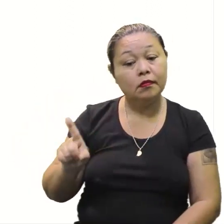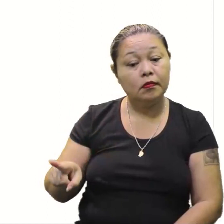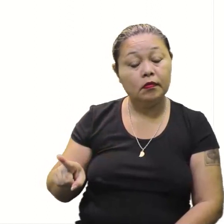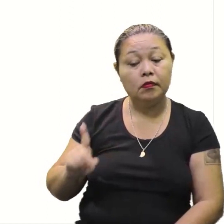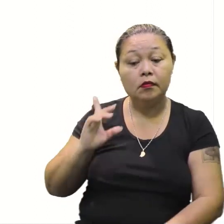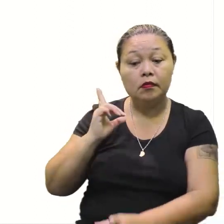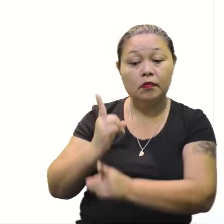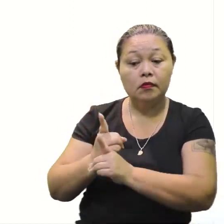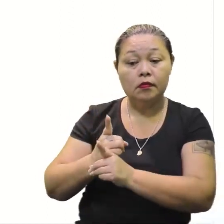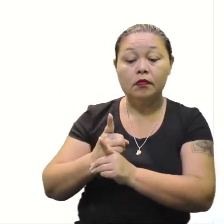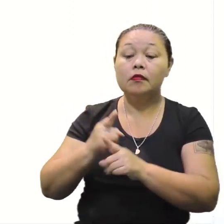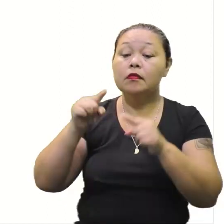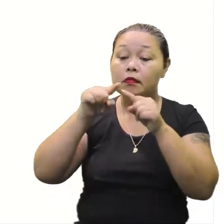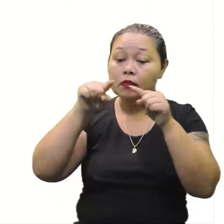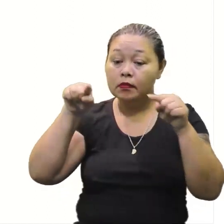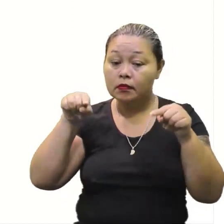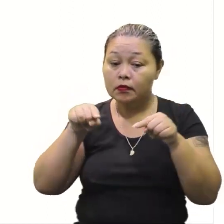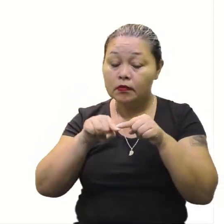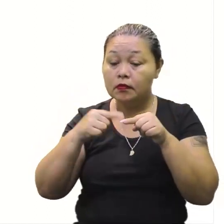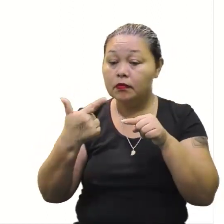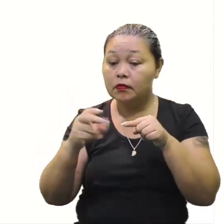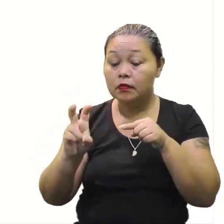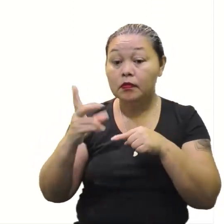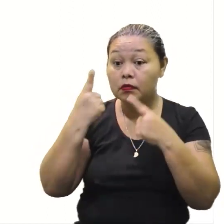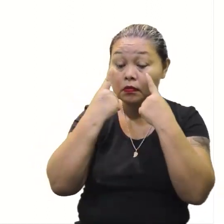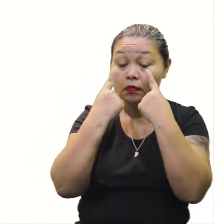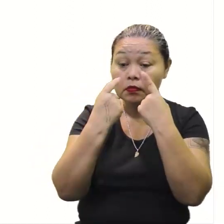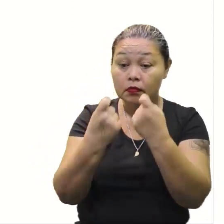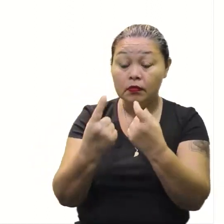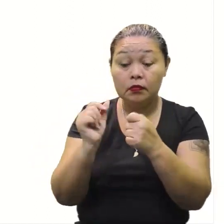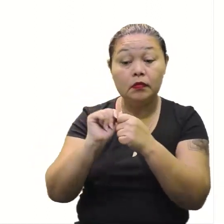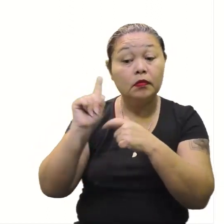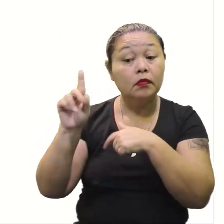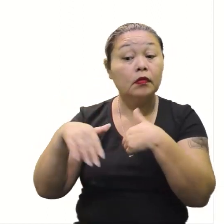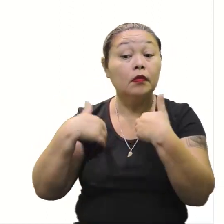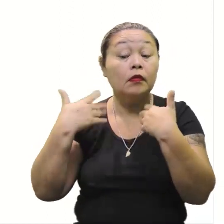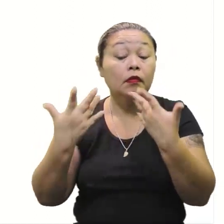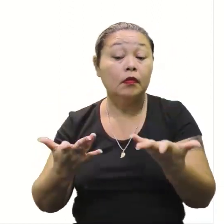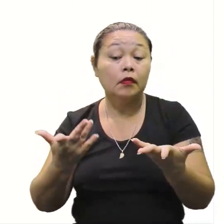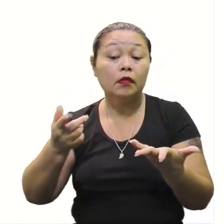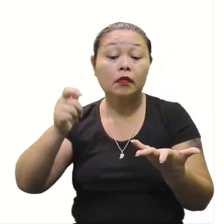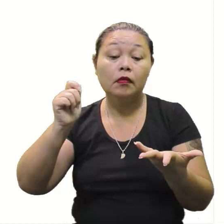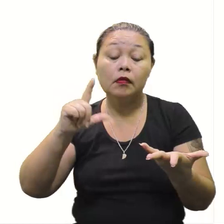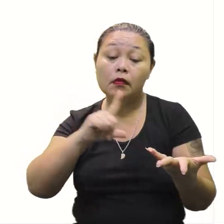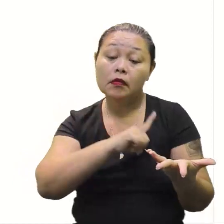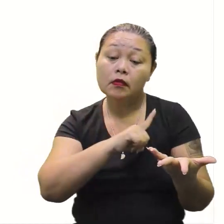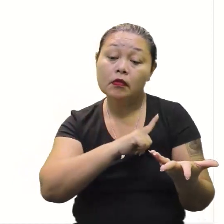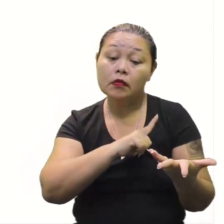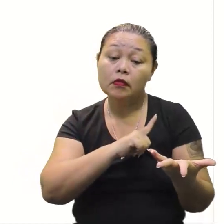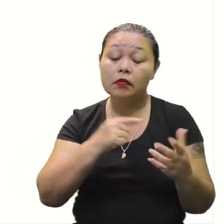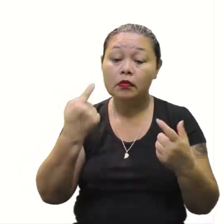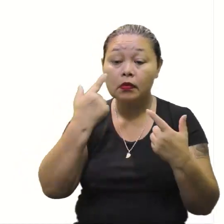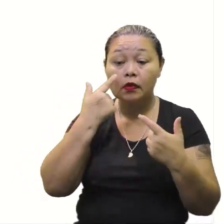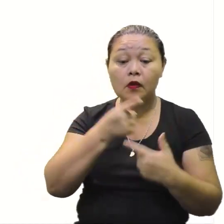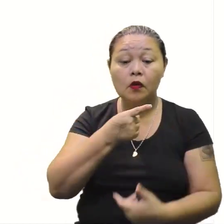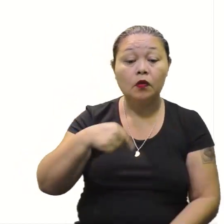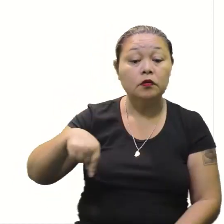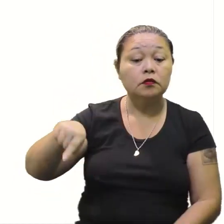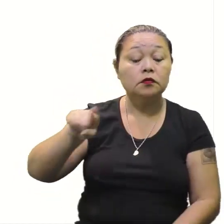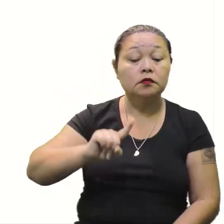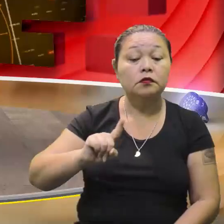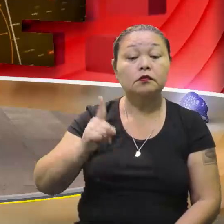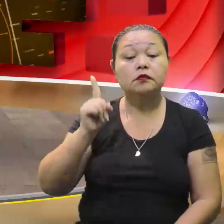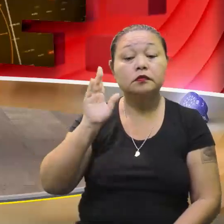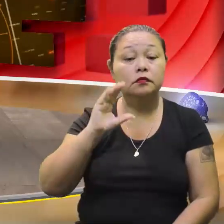Encontramos o delta. Olha que interessante. Se por um acaso você tivesse destacado lá o